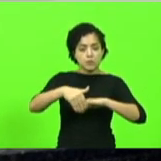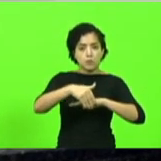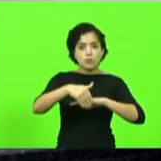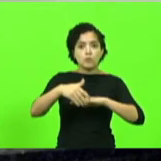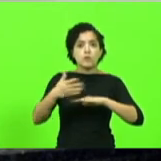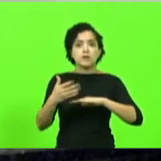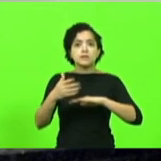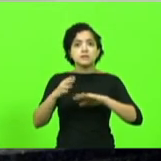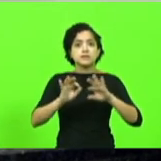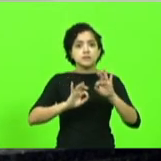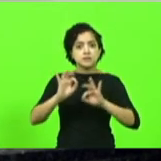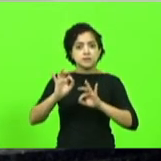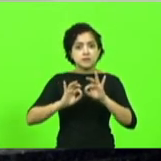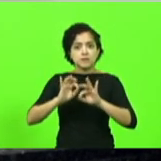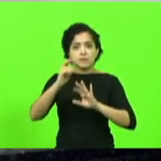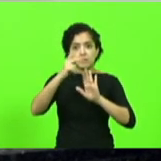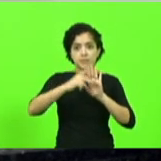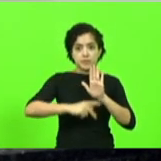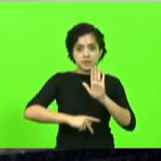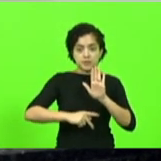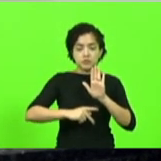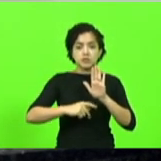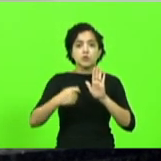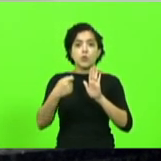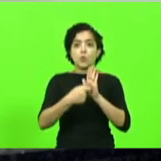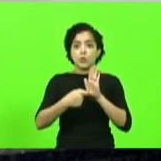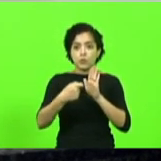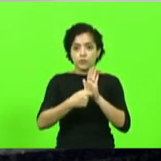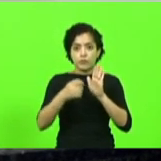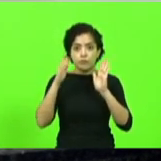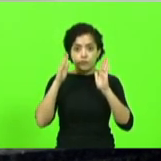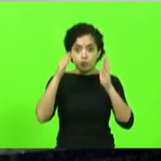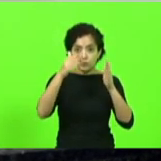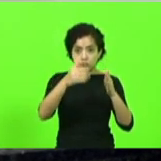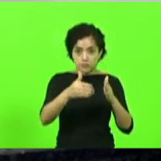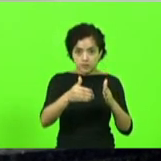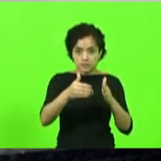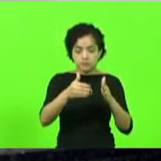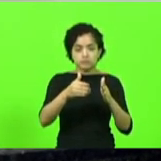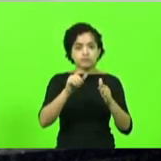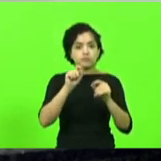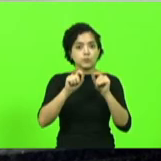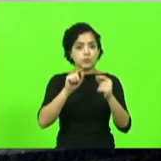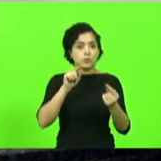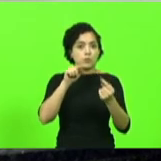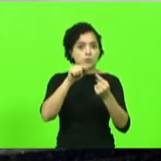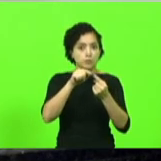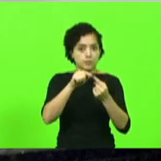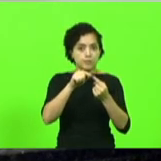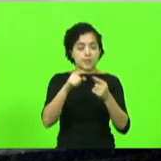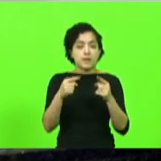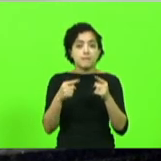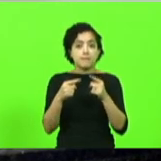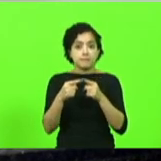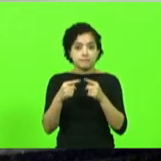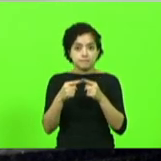projetos, sendo sua luta voltada para os seguintes objetivos. Primeiro,